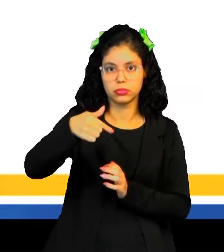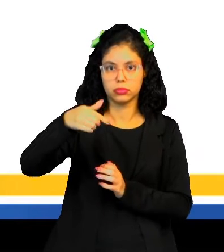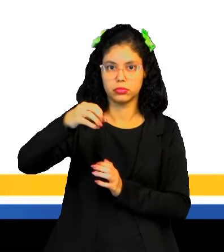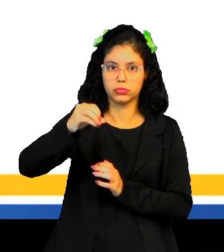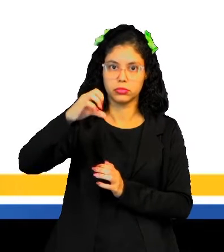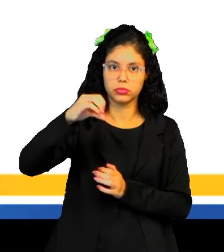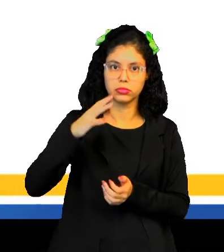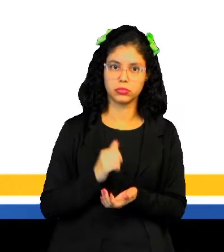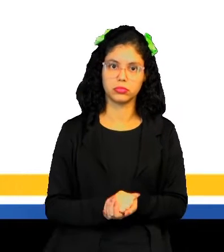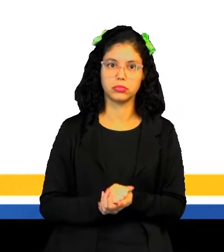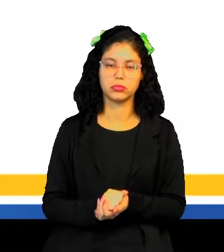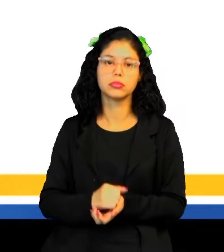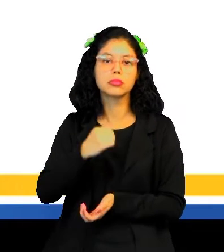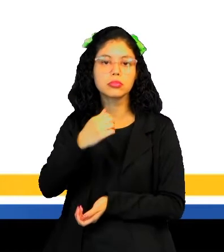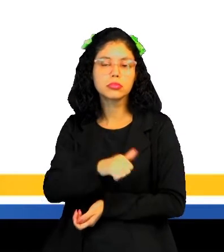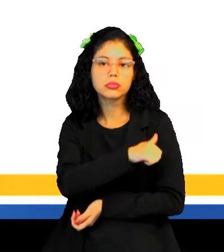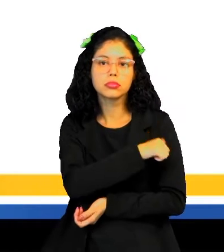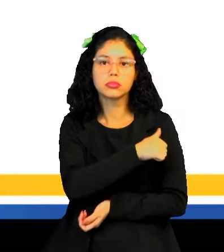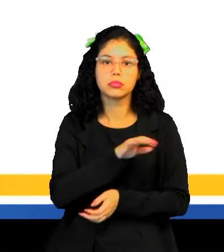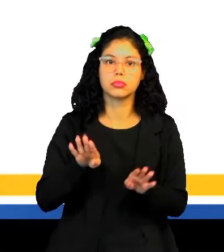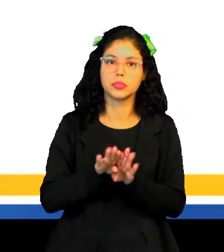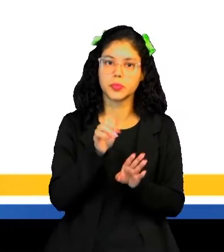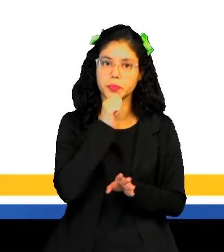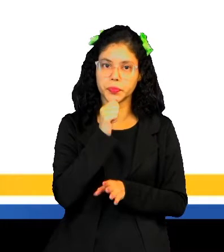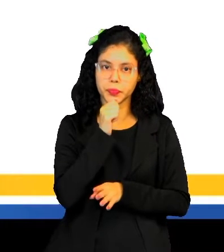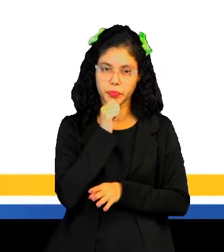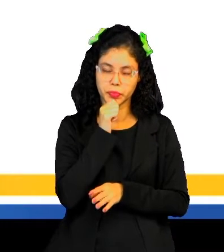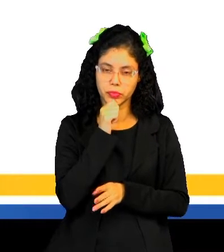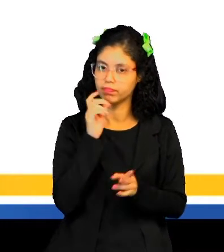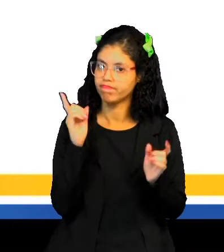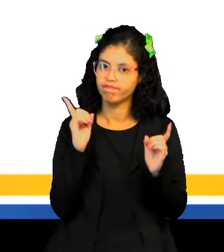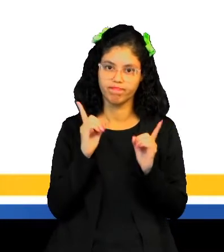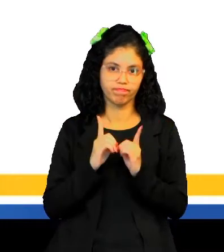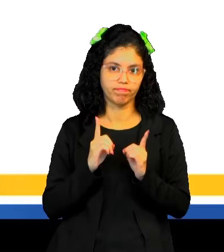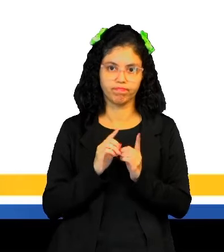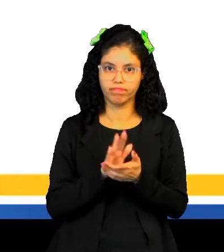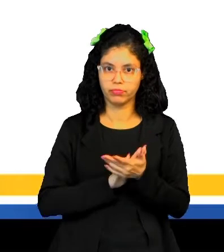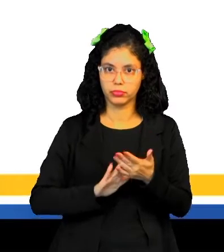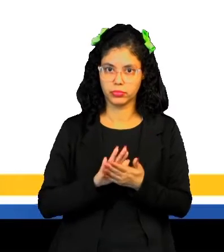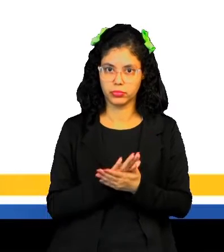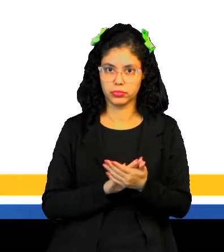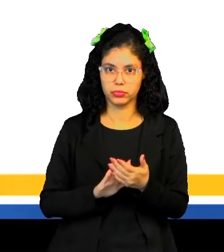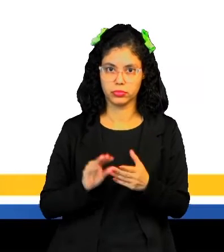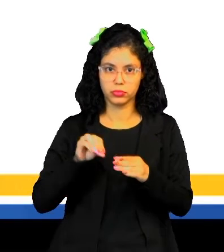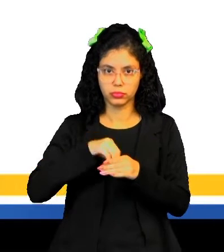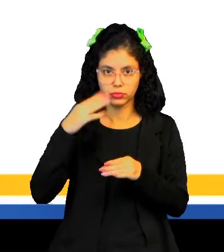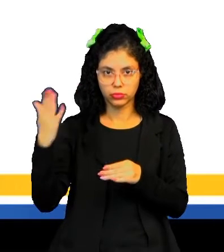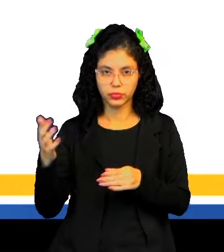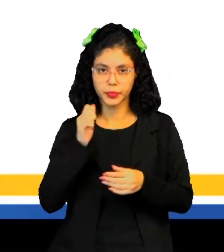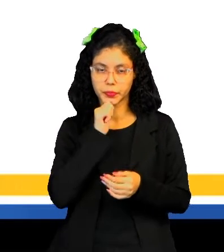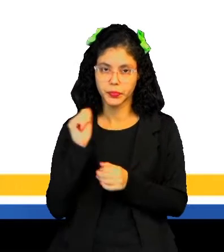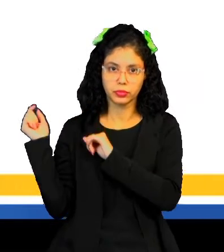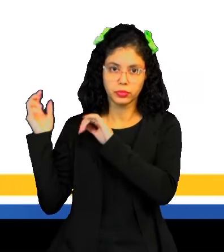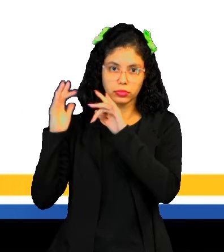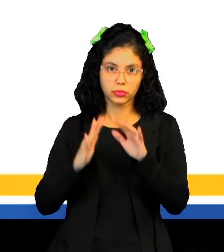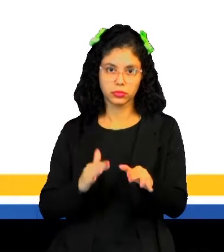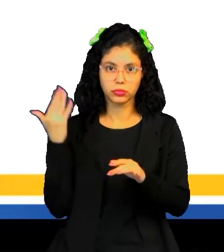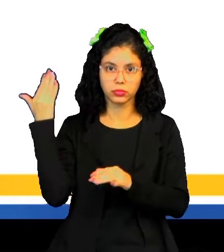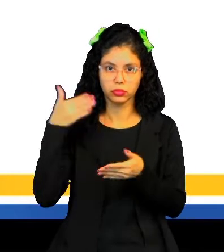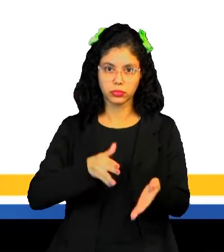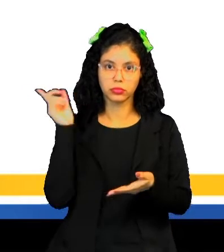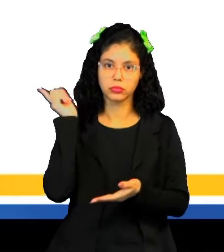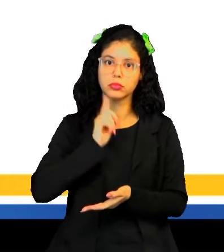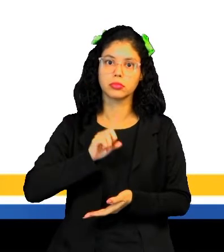paulistas pediram o monopólio do ouro, mas não foram atendidos. E aí, os forasteiros que chegavam às Minas Gerais eram